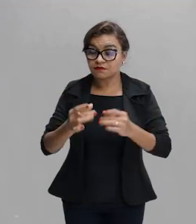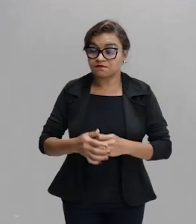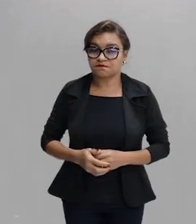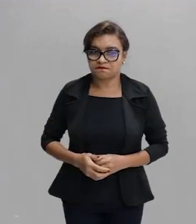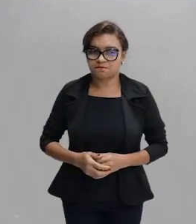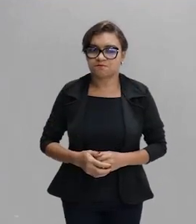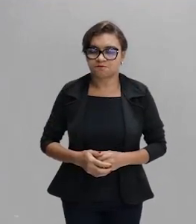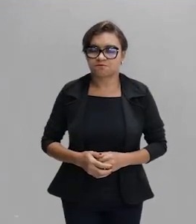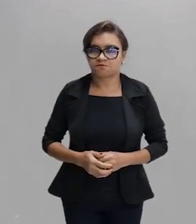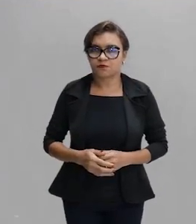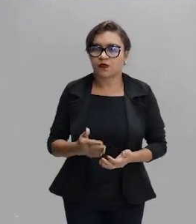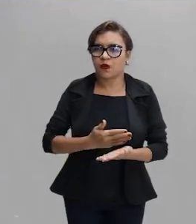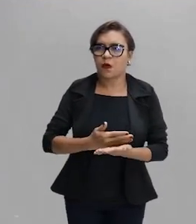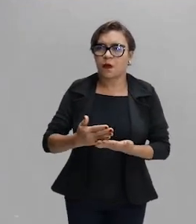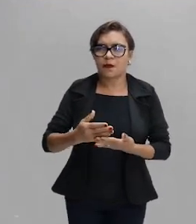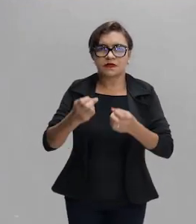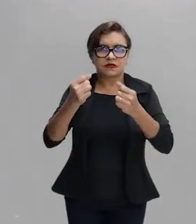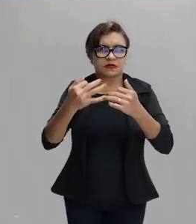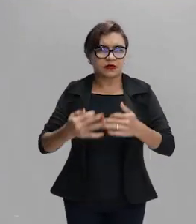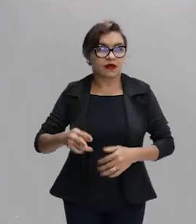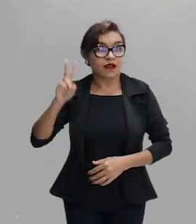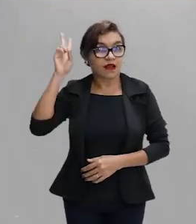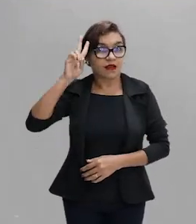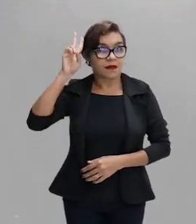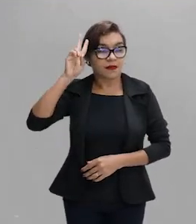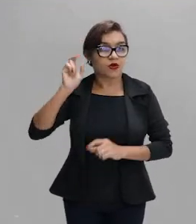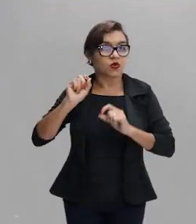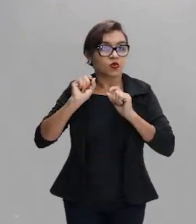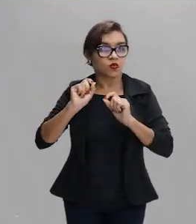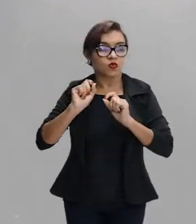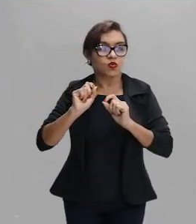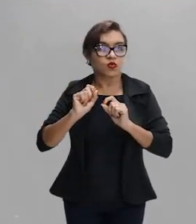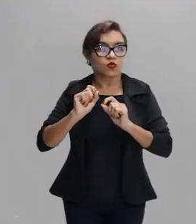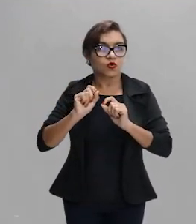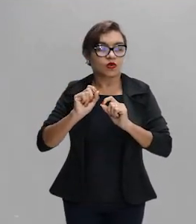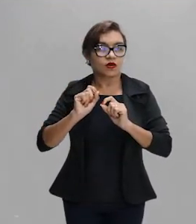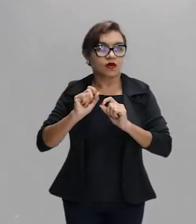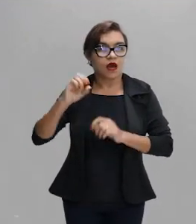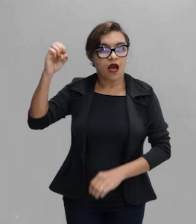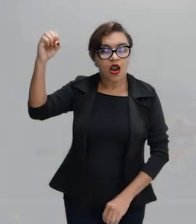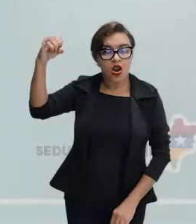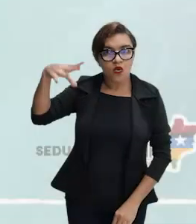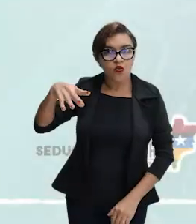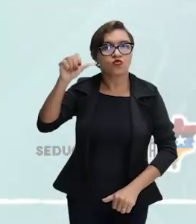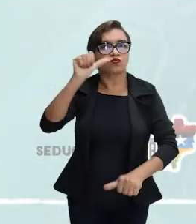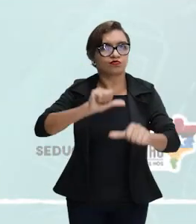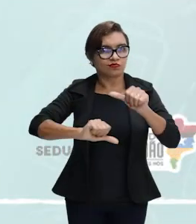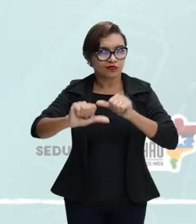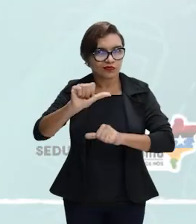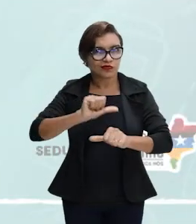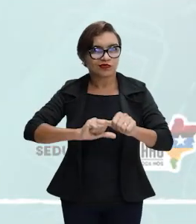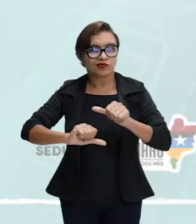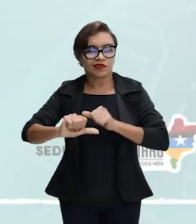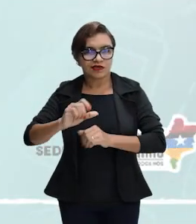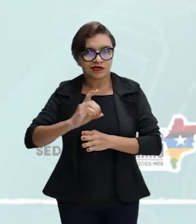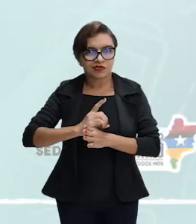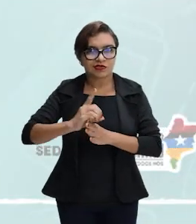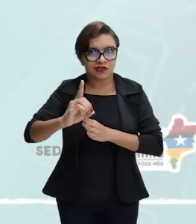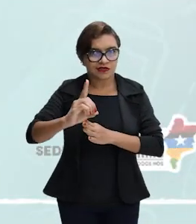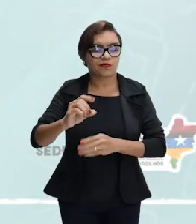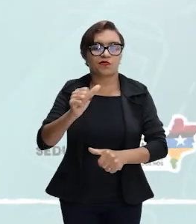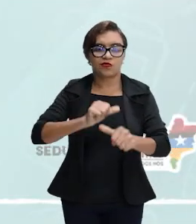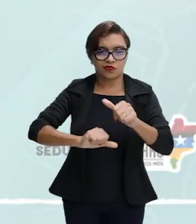nós vamos começar aqui falando, lembrando, refração da luz, os conceitos de refração, já que nós iremos falar de sistemas